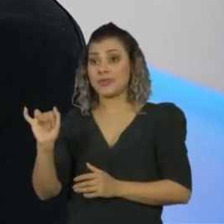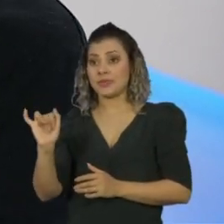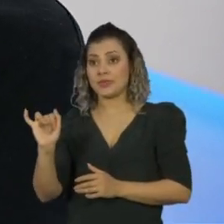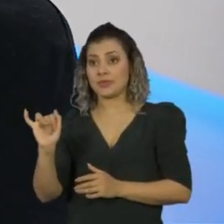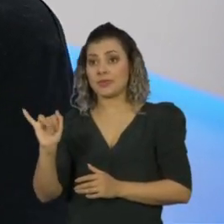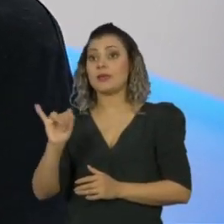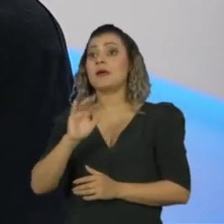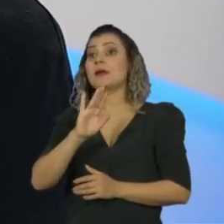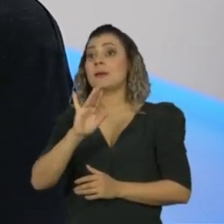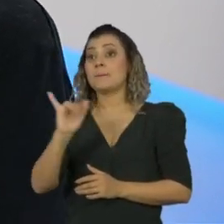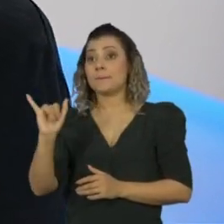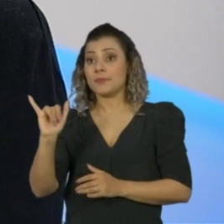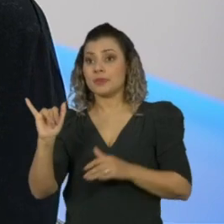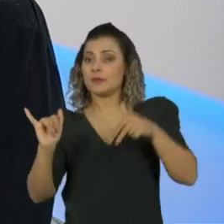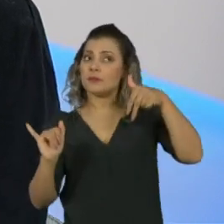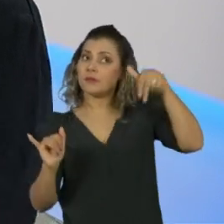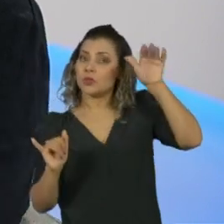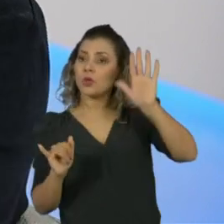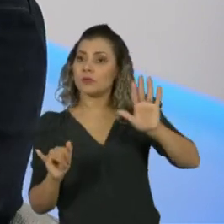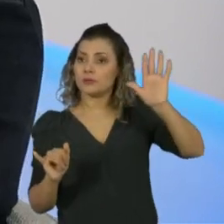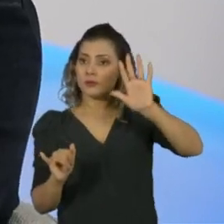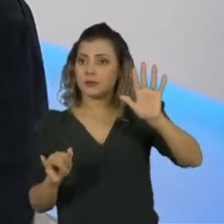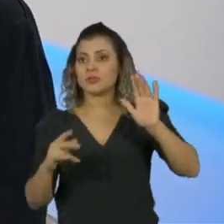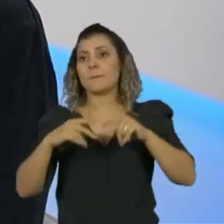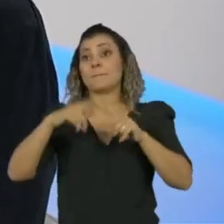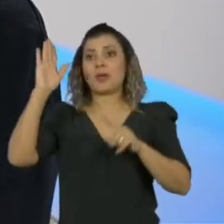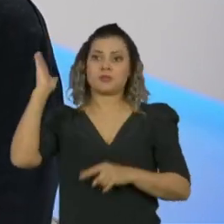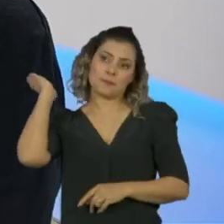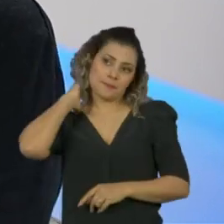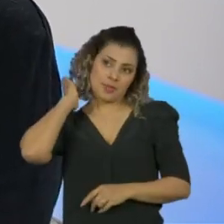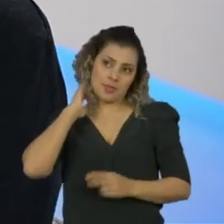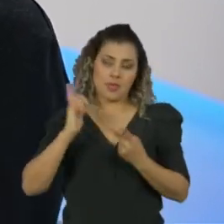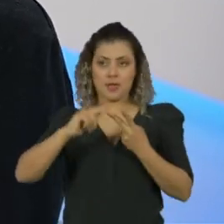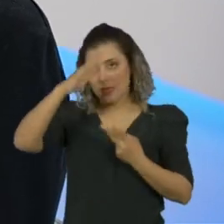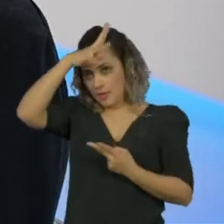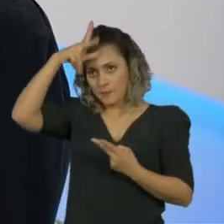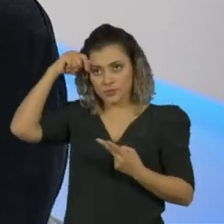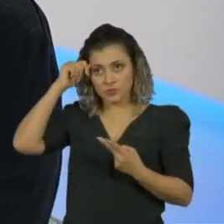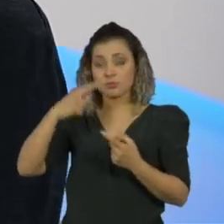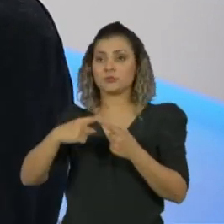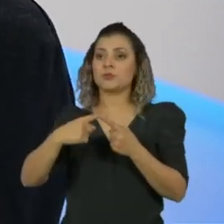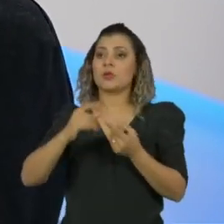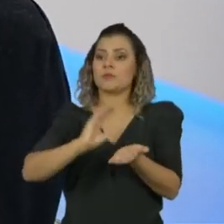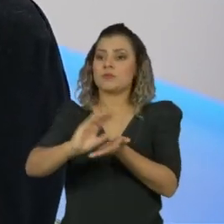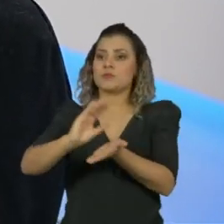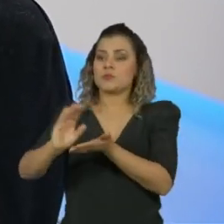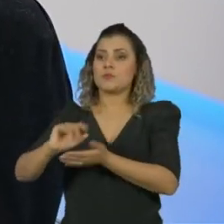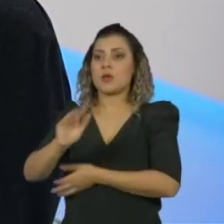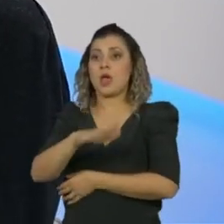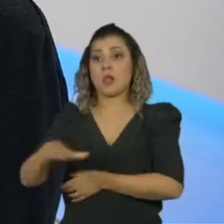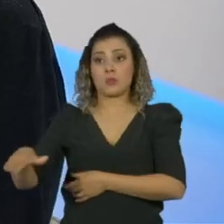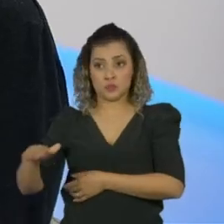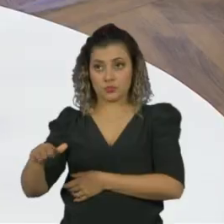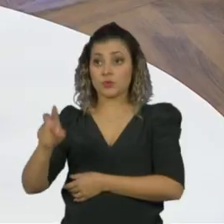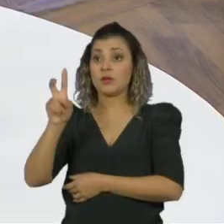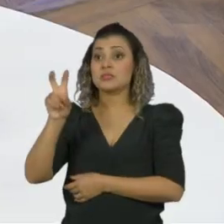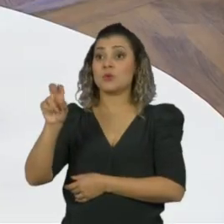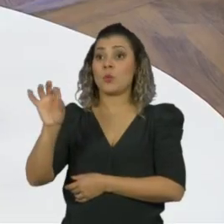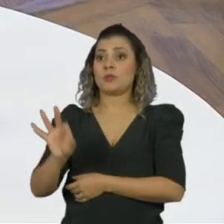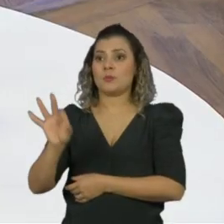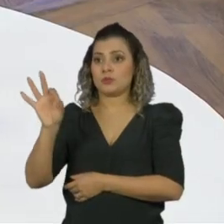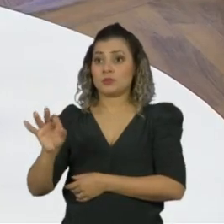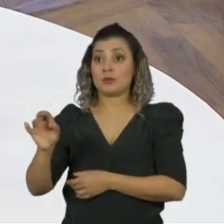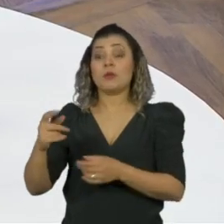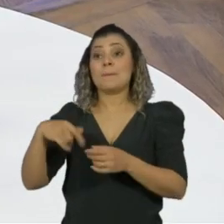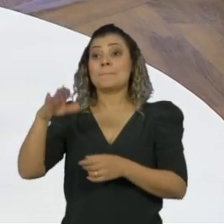mais Pará e Amazonas. Por quê? Porque eram os estados que tinham o menor investimento por aluno no país. Era metade do de São